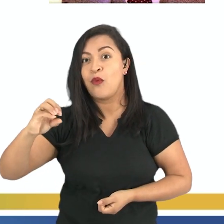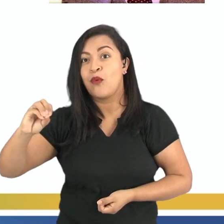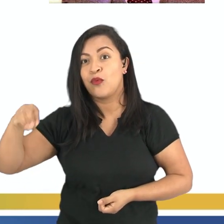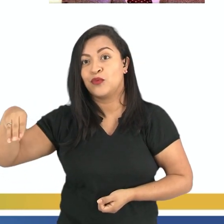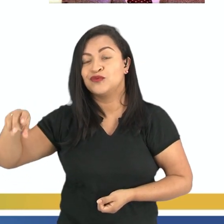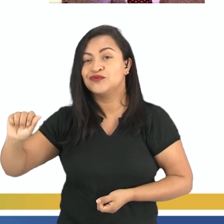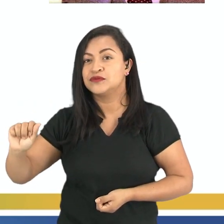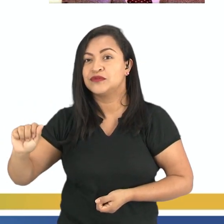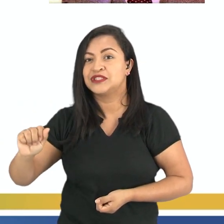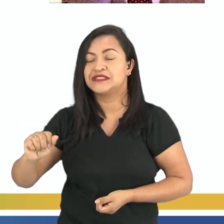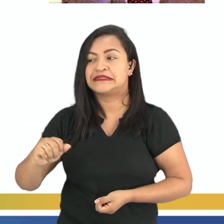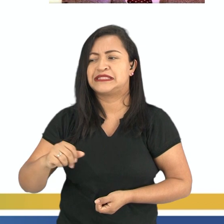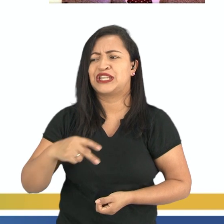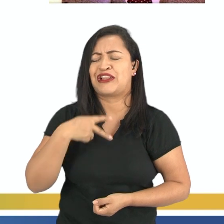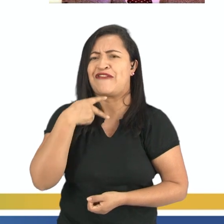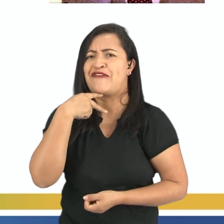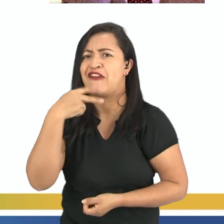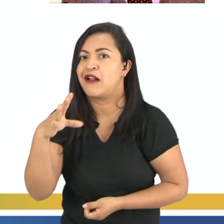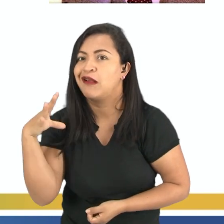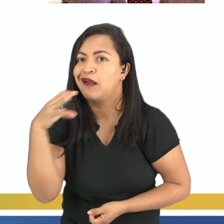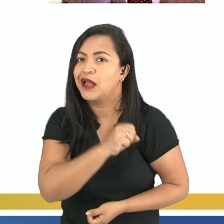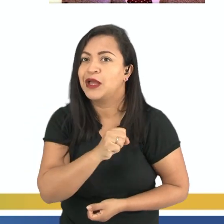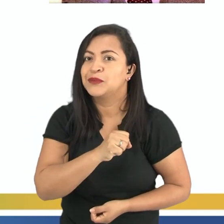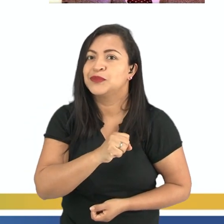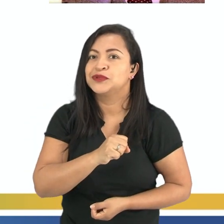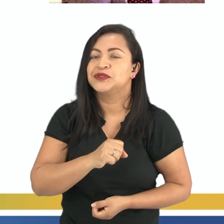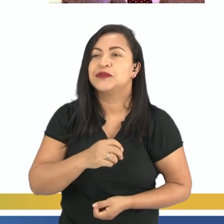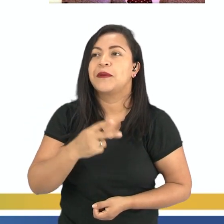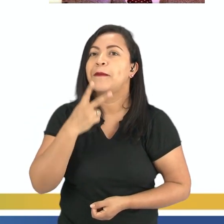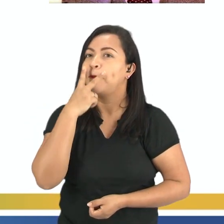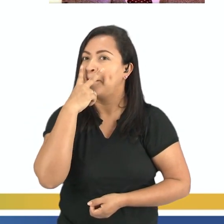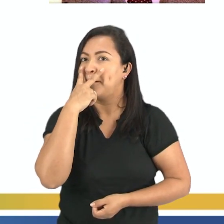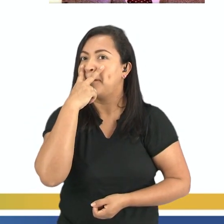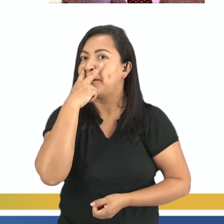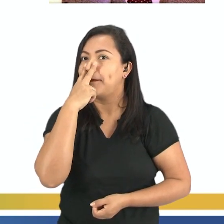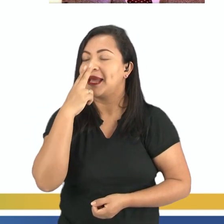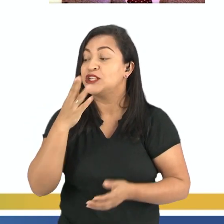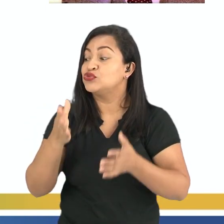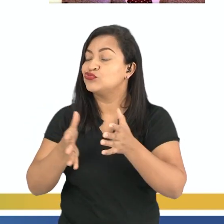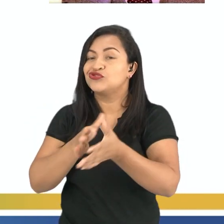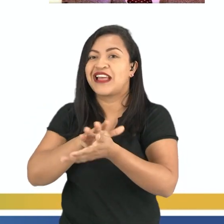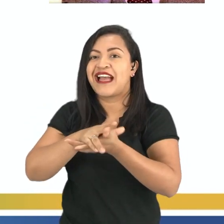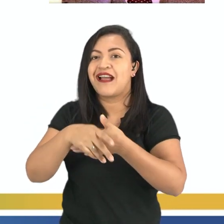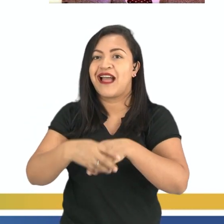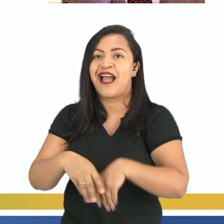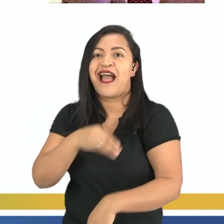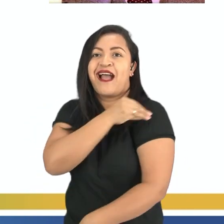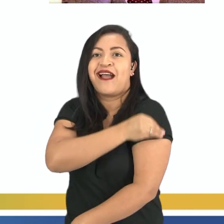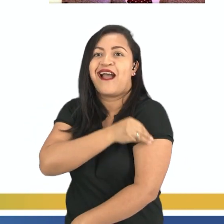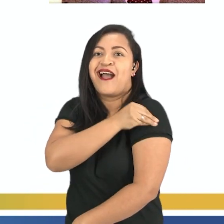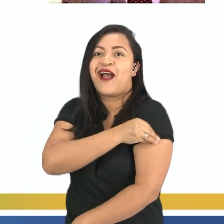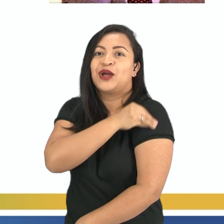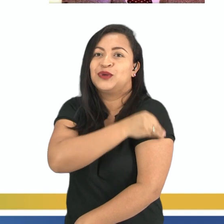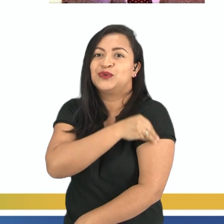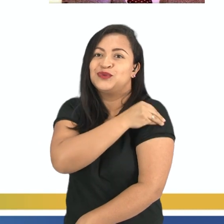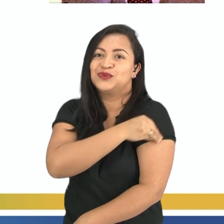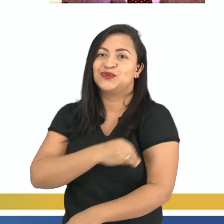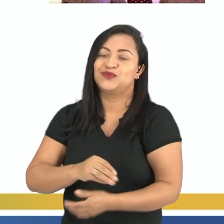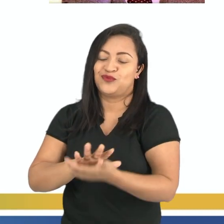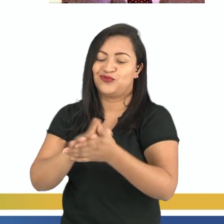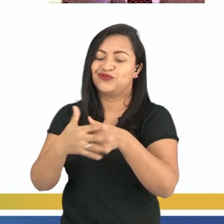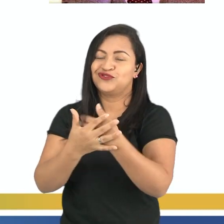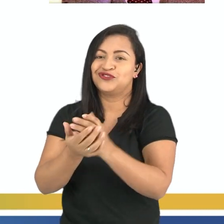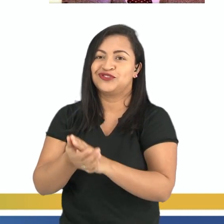rapidamente, sai o som álcool gel, que é o produto muito utilizado para a limpeza das mãos, né? Muito